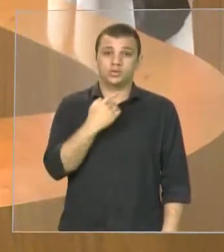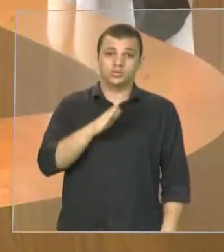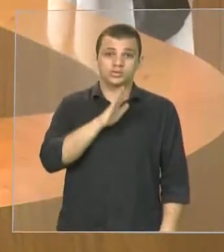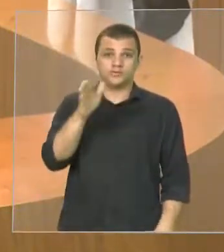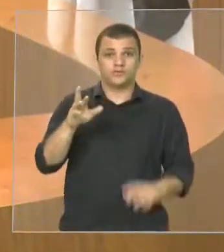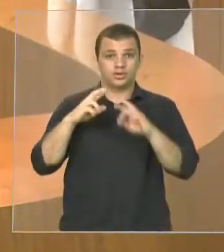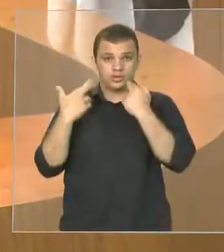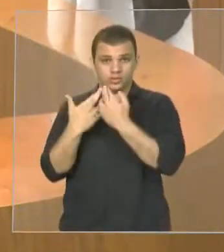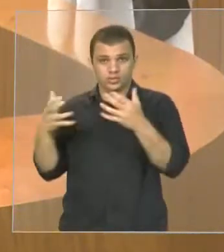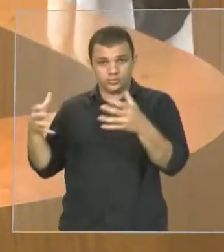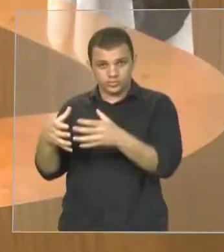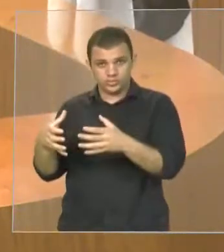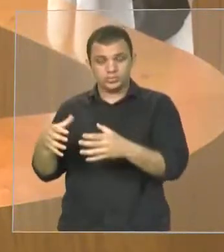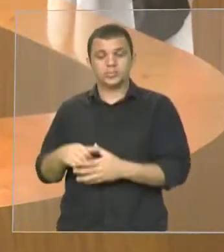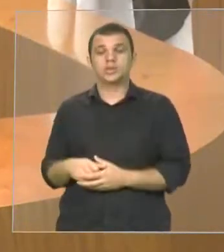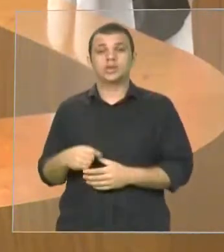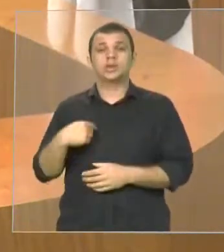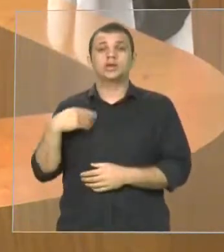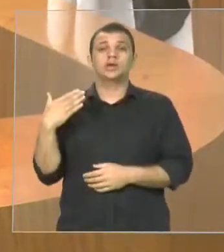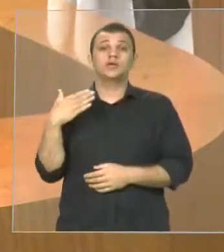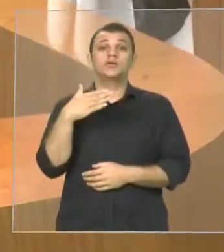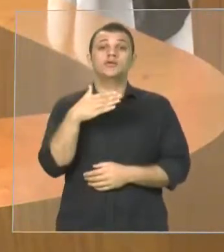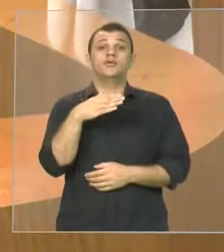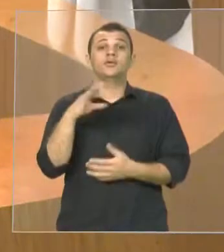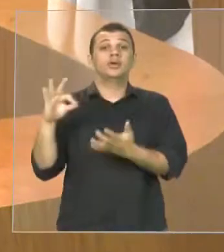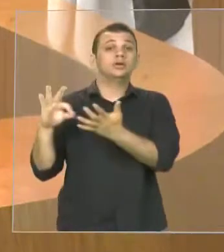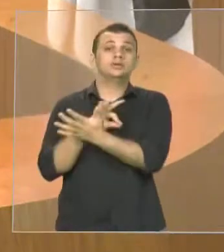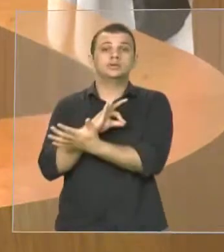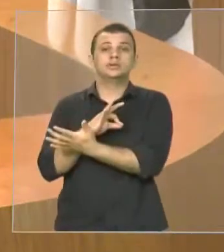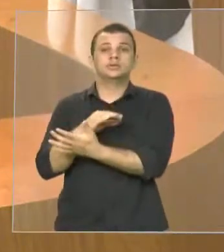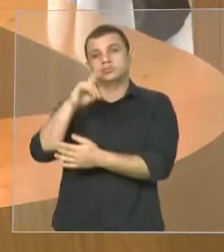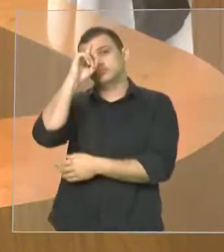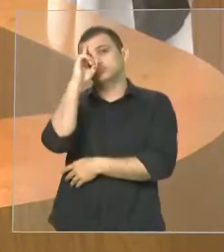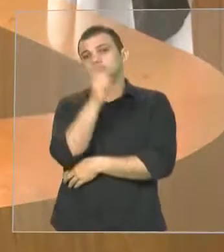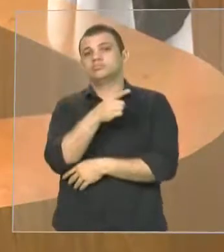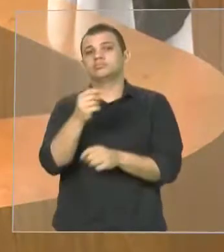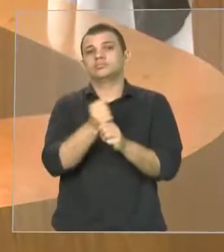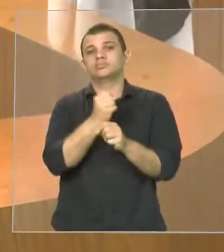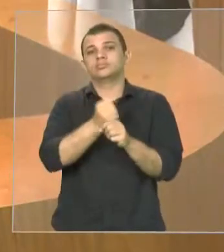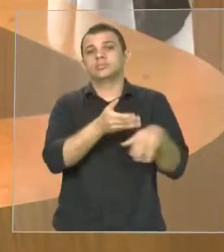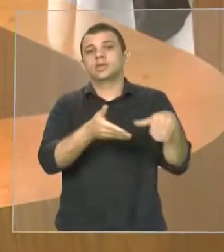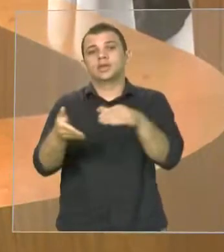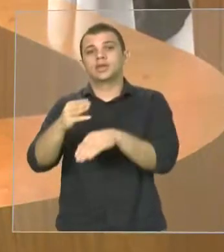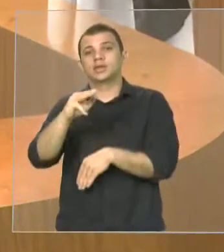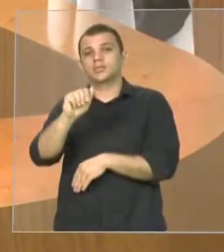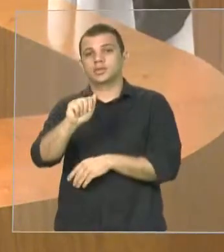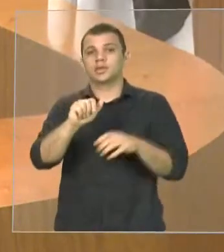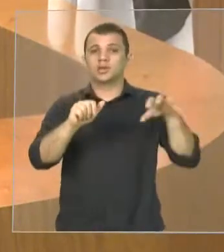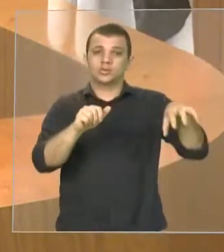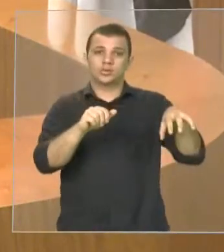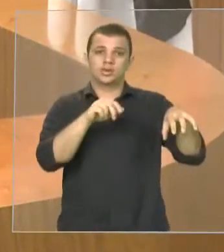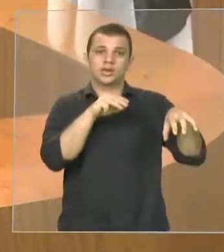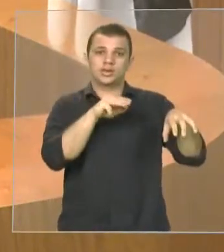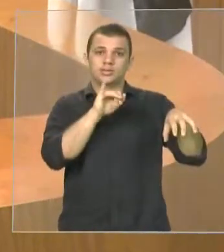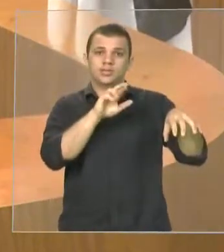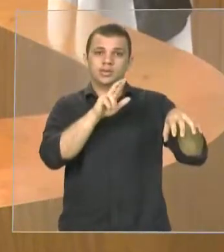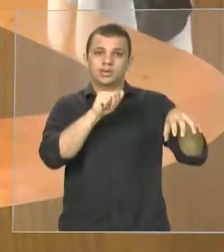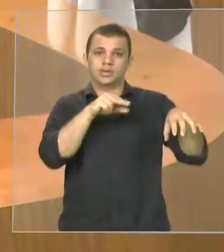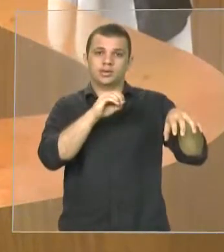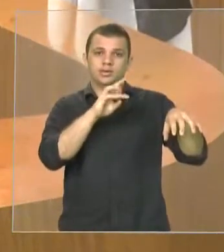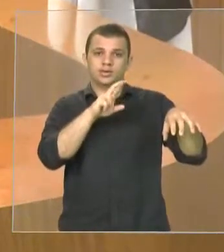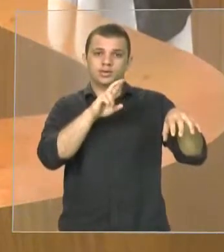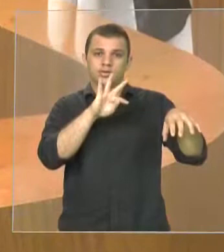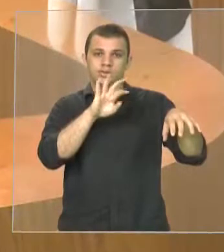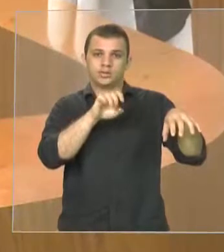a Miranorte a Joselândia a Exª também estava com uma agenda, não pôde comparecer mas você sabe que é algo muito